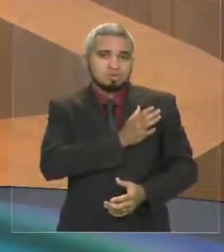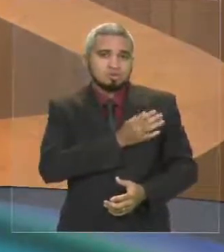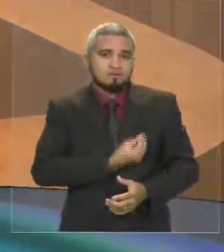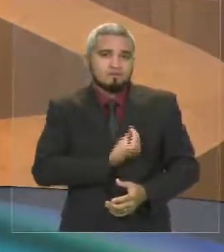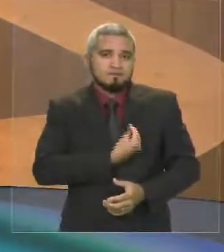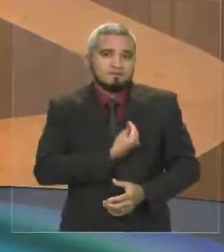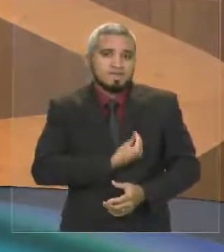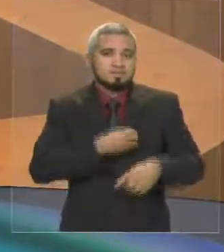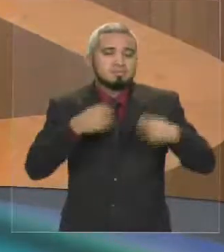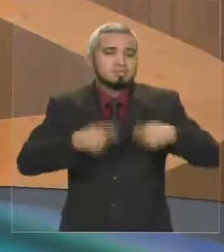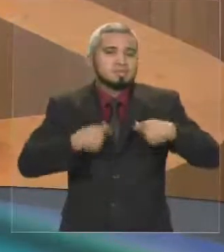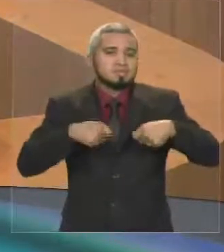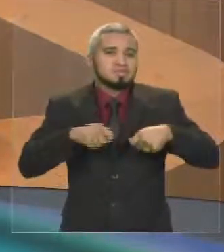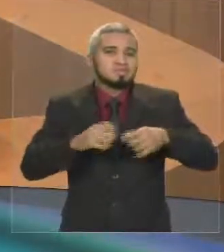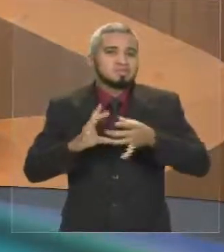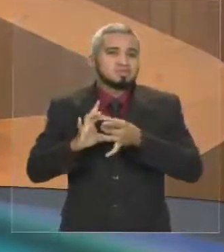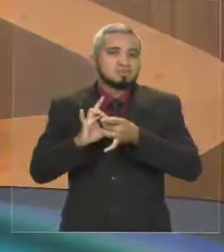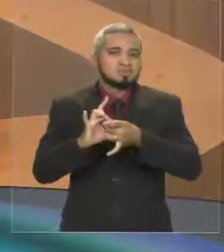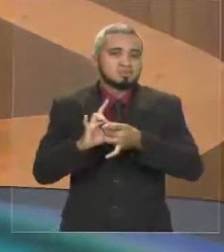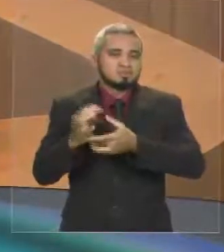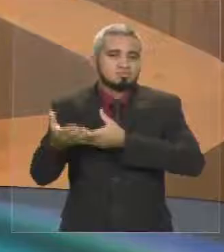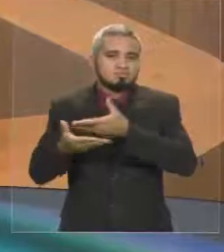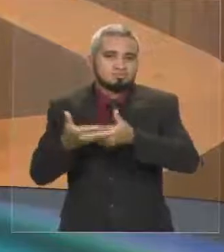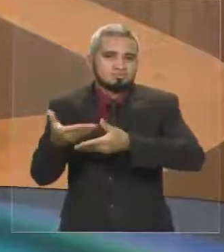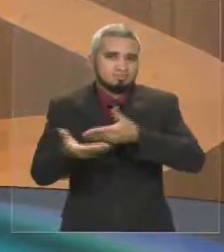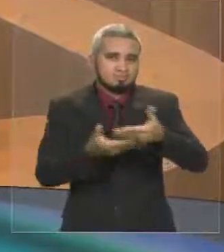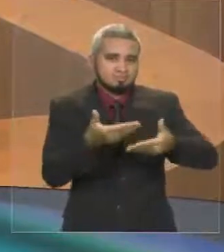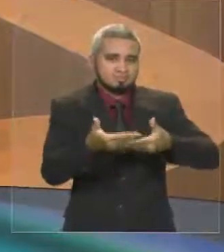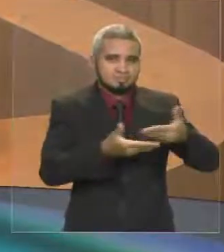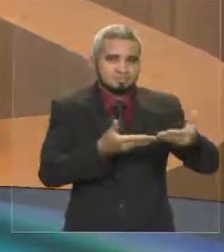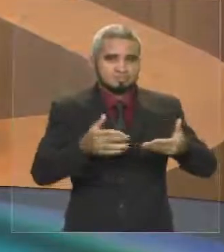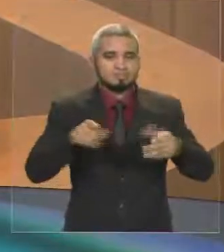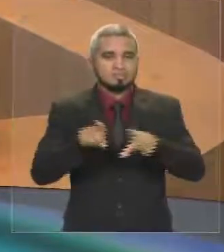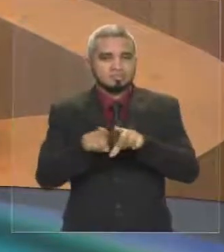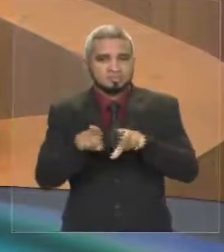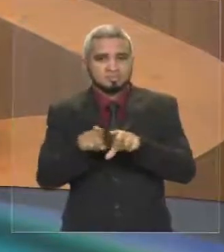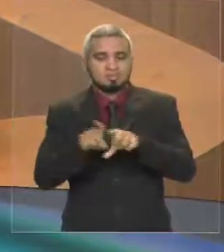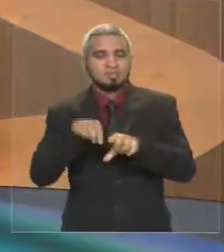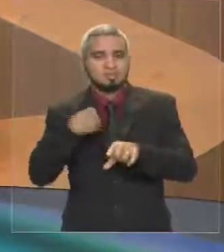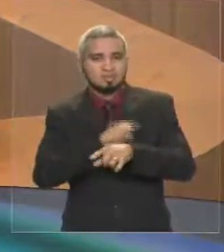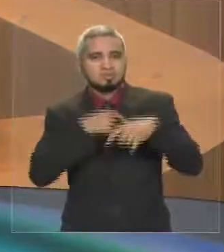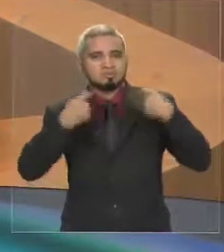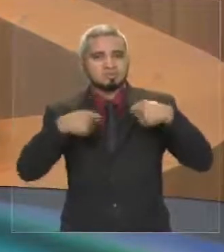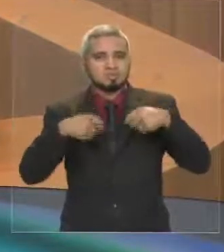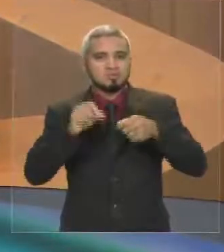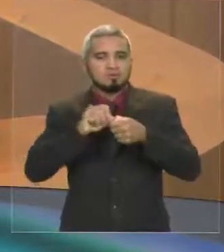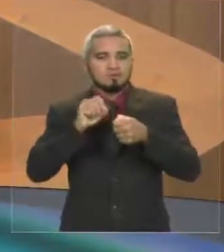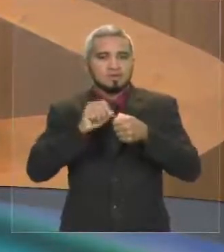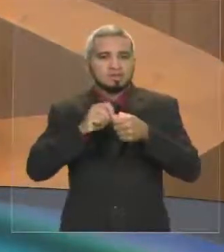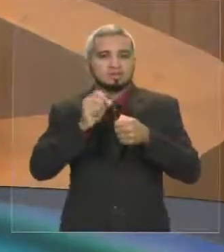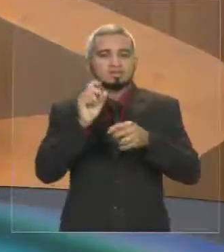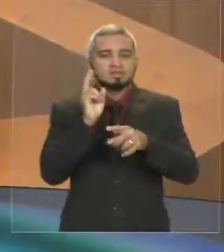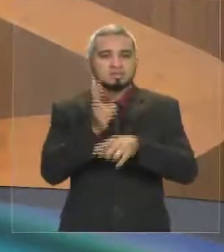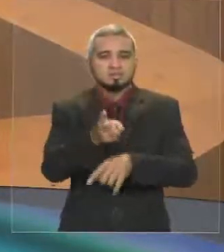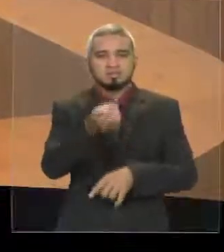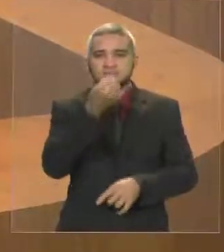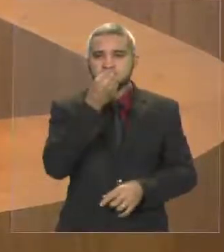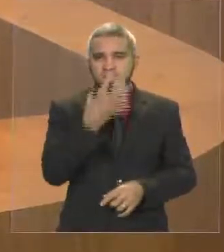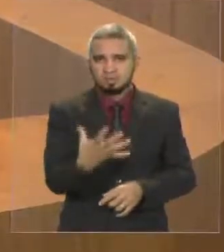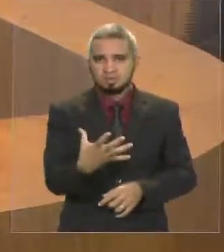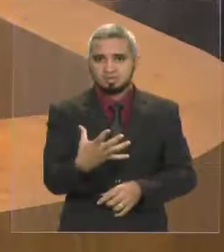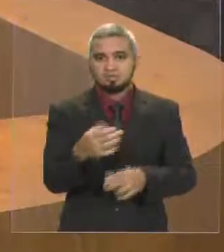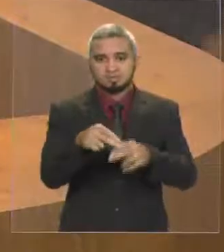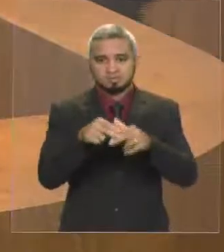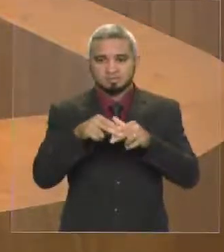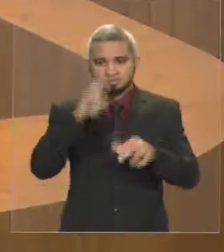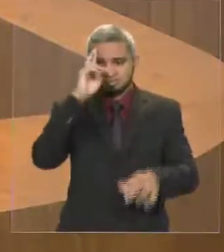Precisamos nos conciliar como políticos com o povo desse Estado, fazendo sempre o bem. Então, senhor presidente, em seu nome quero